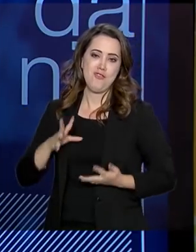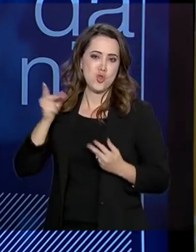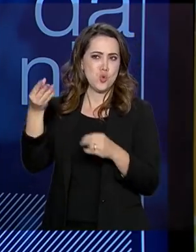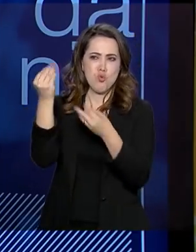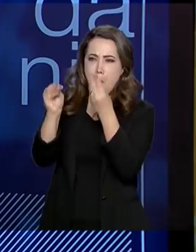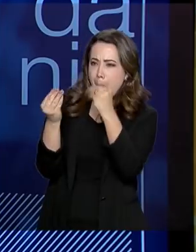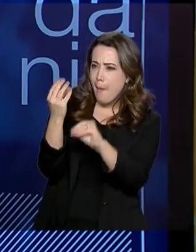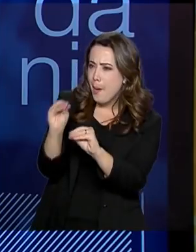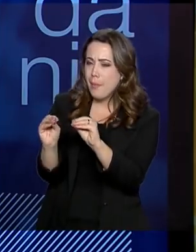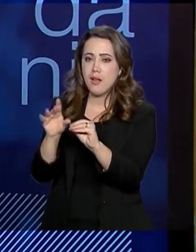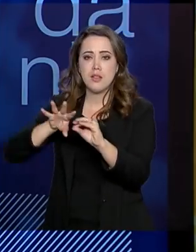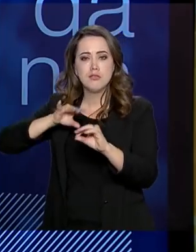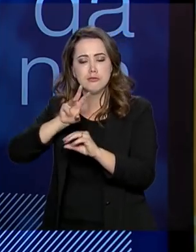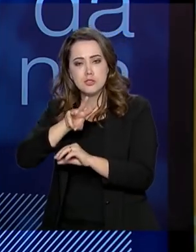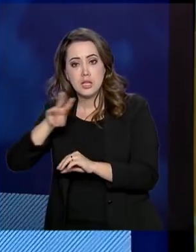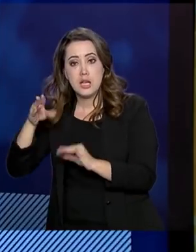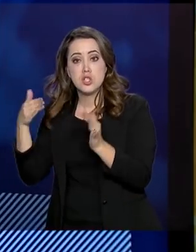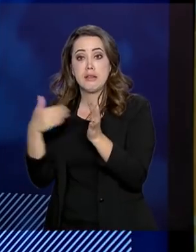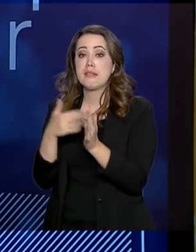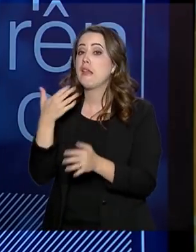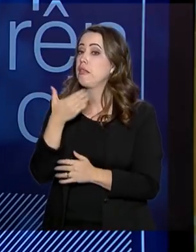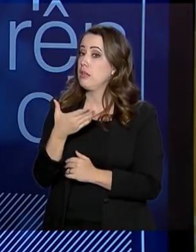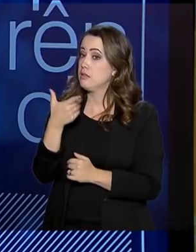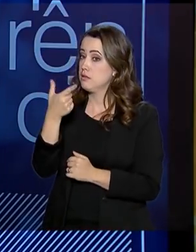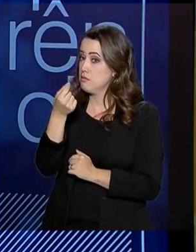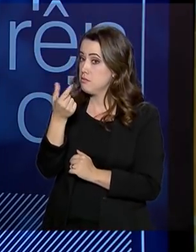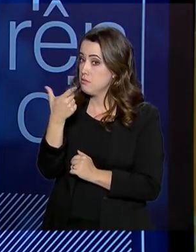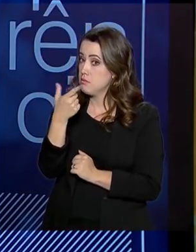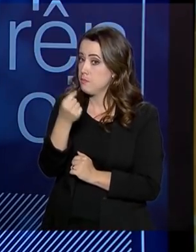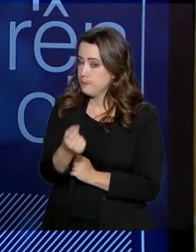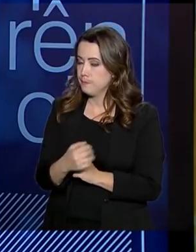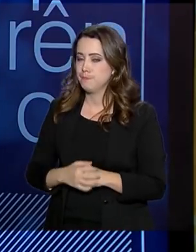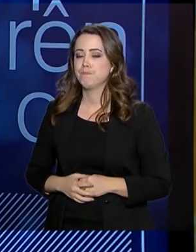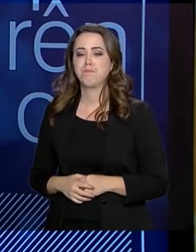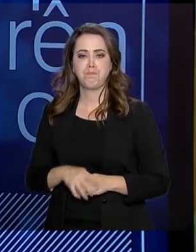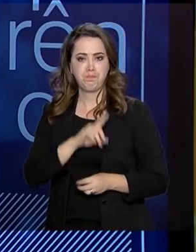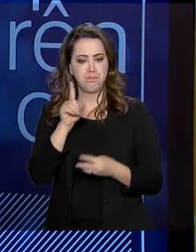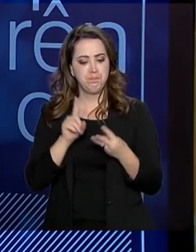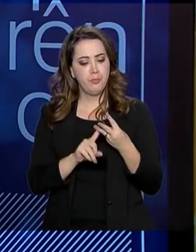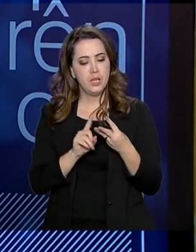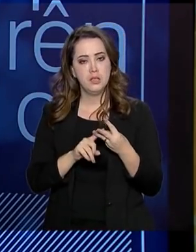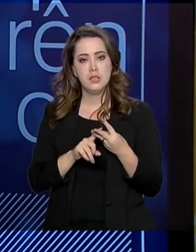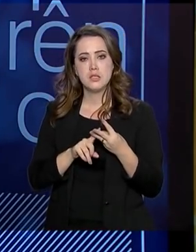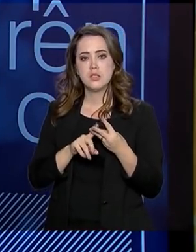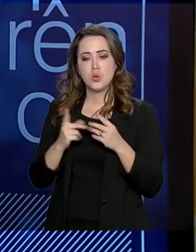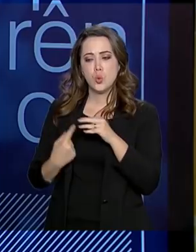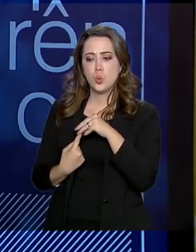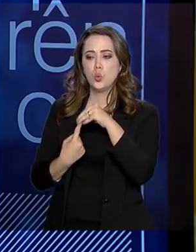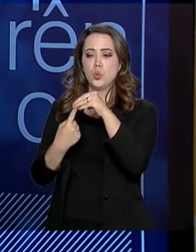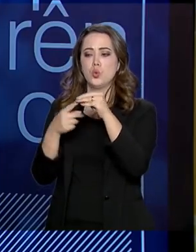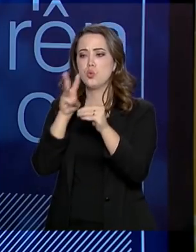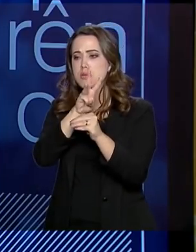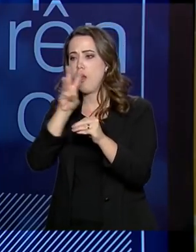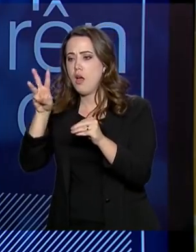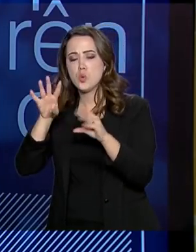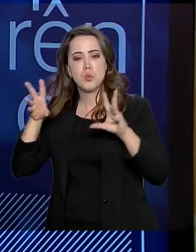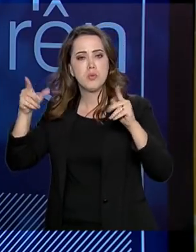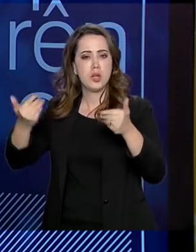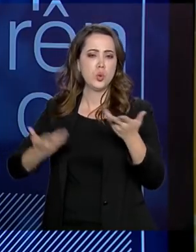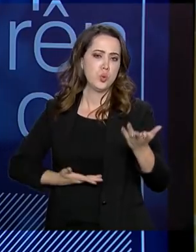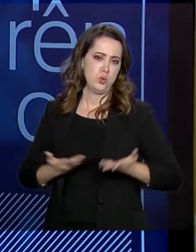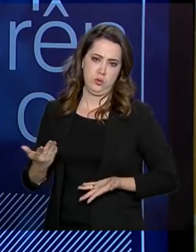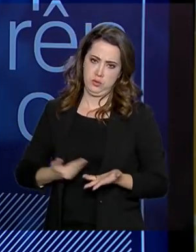dezembro de 2020. Terceira meta, acabamos de citar, consolidação de canais digitais. Vamos juntar todos os